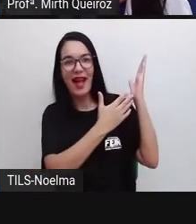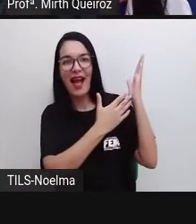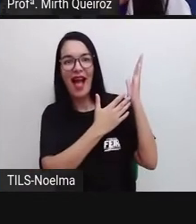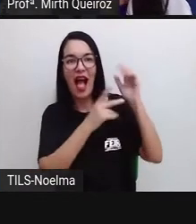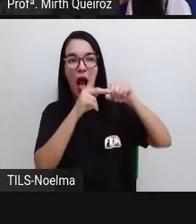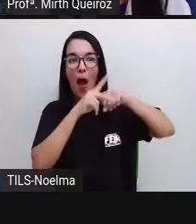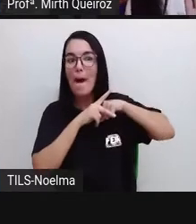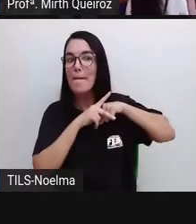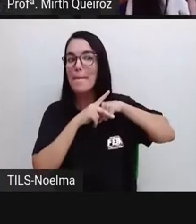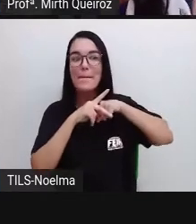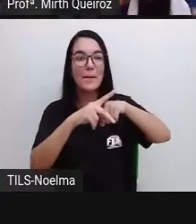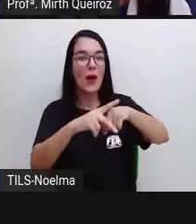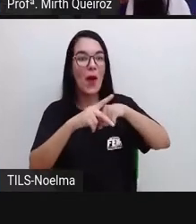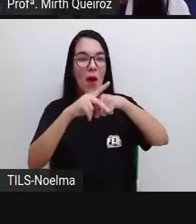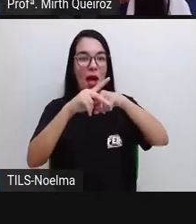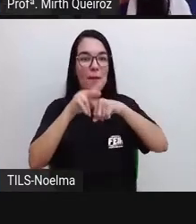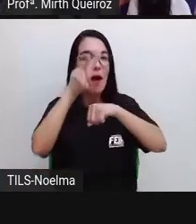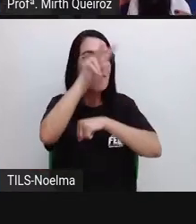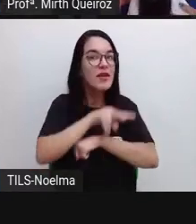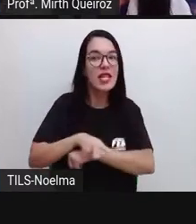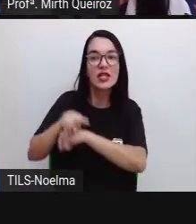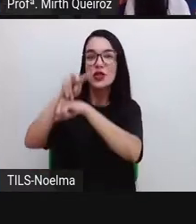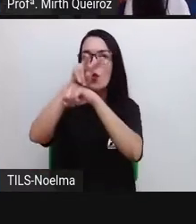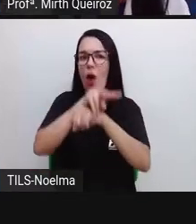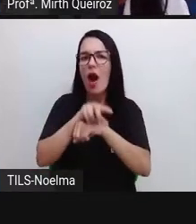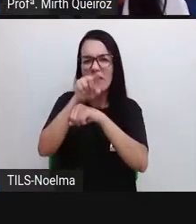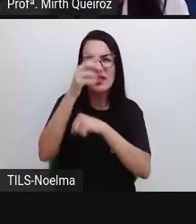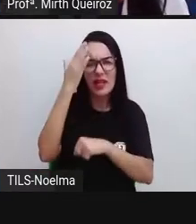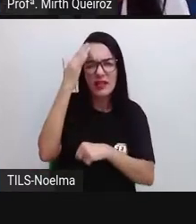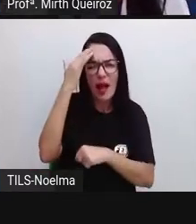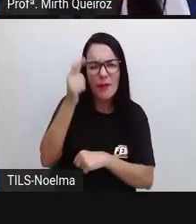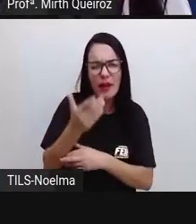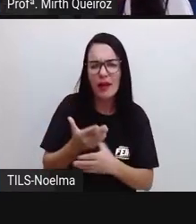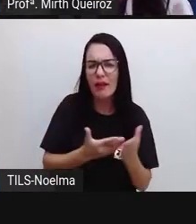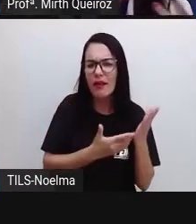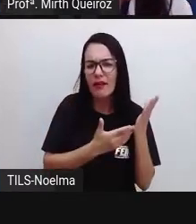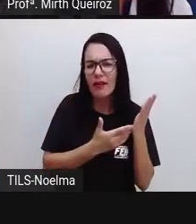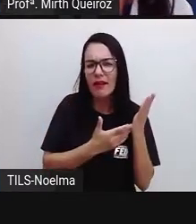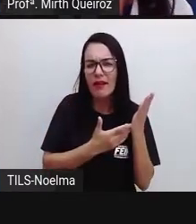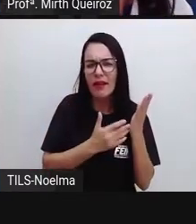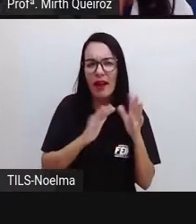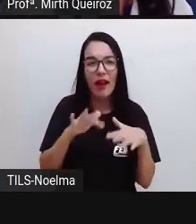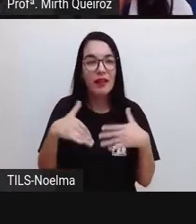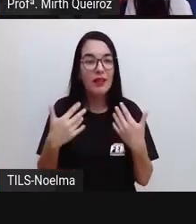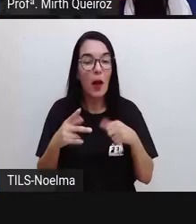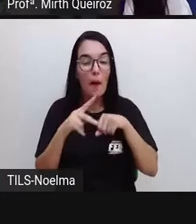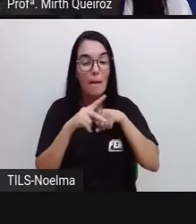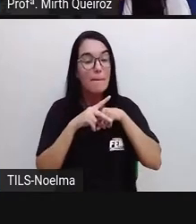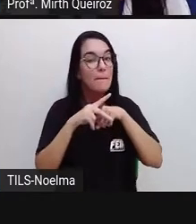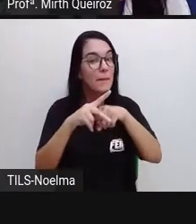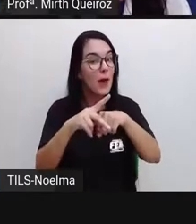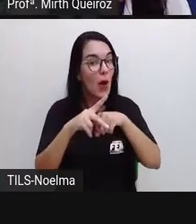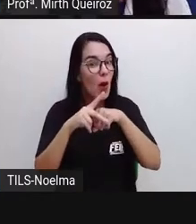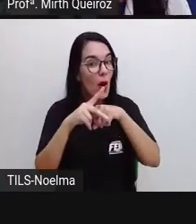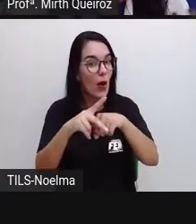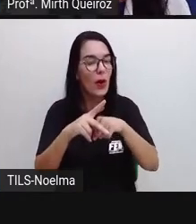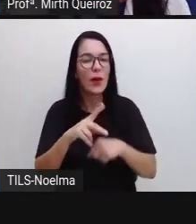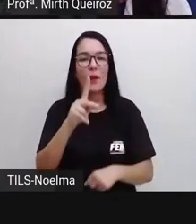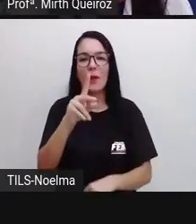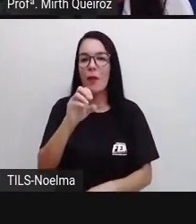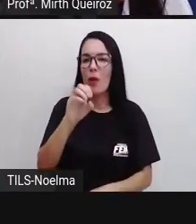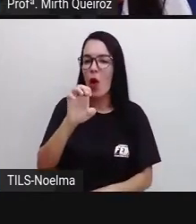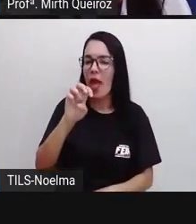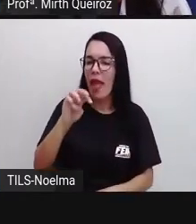visual. E aí, vocês sabem o que é poesia visual? Poema visual. Eu acredito que a palavra